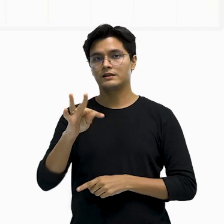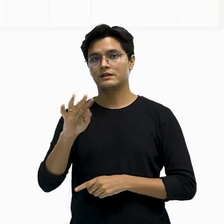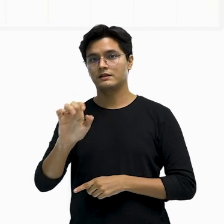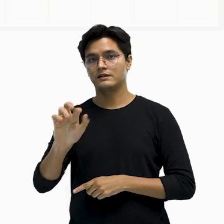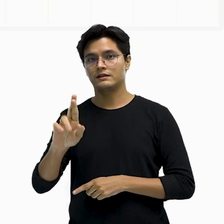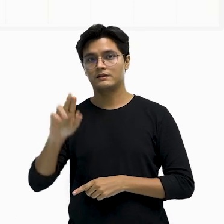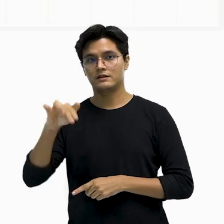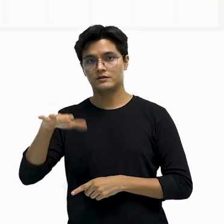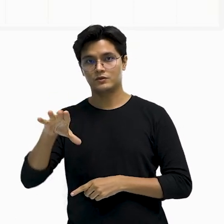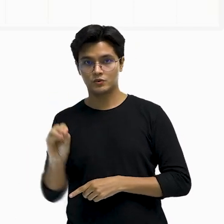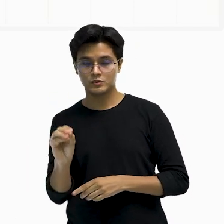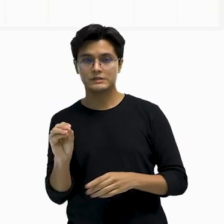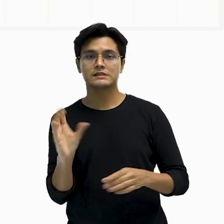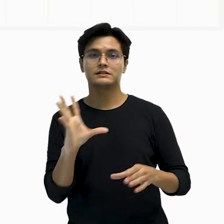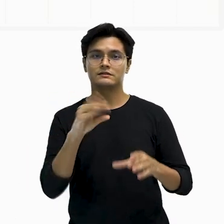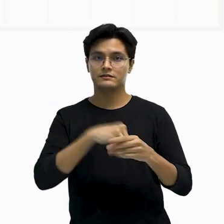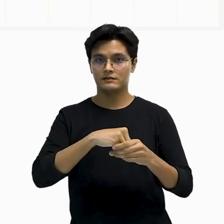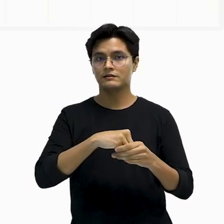tá?